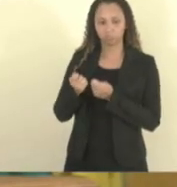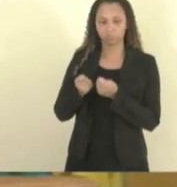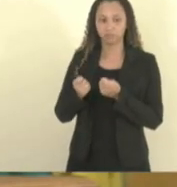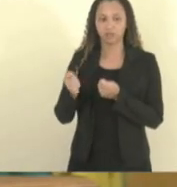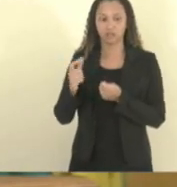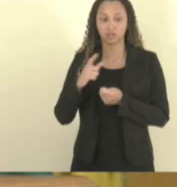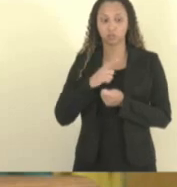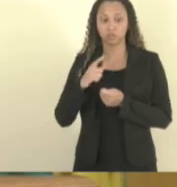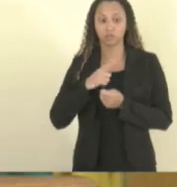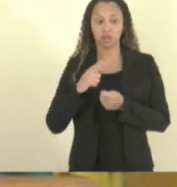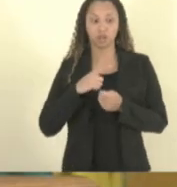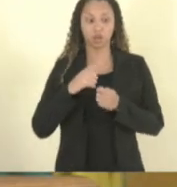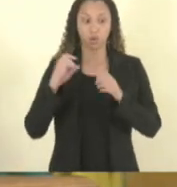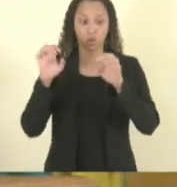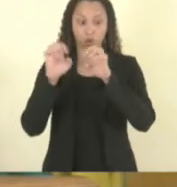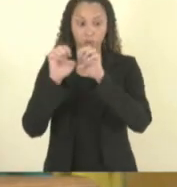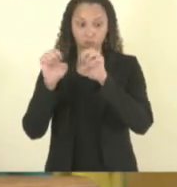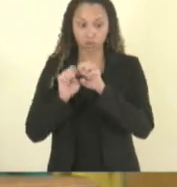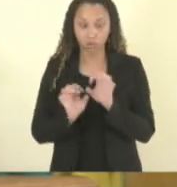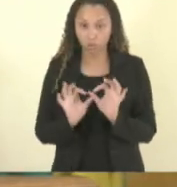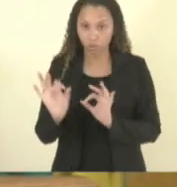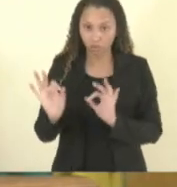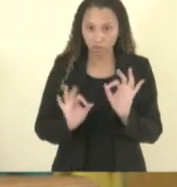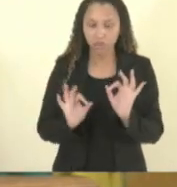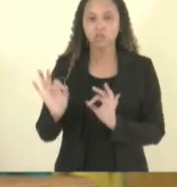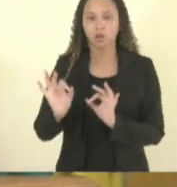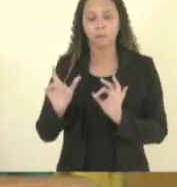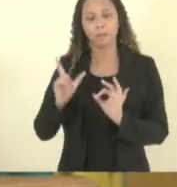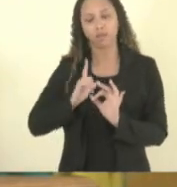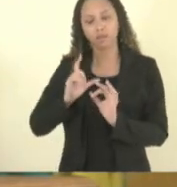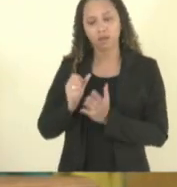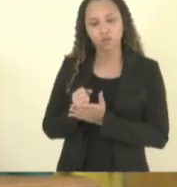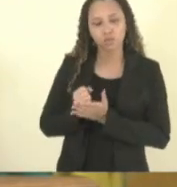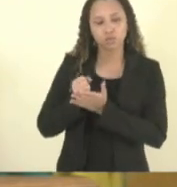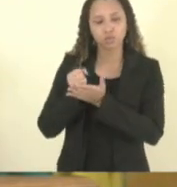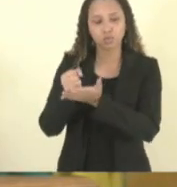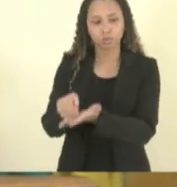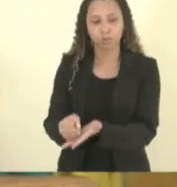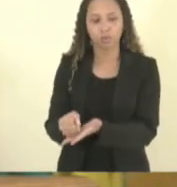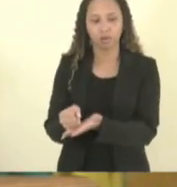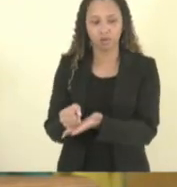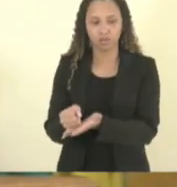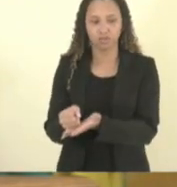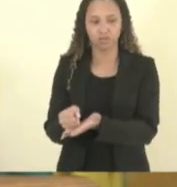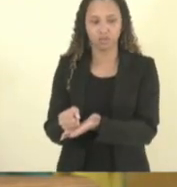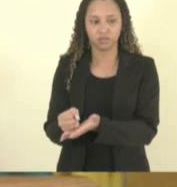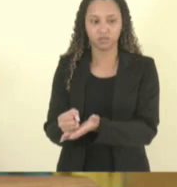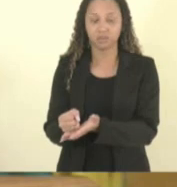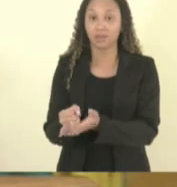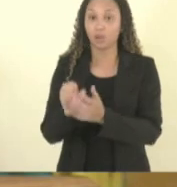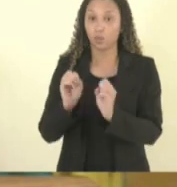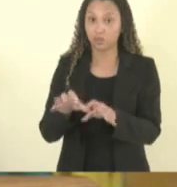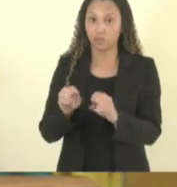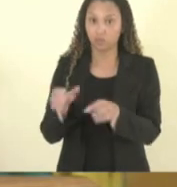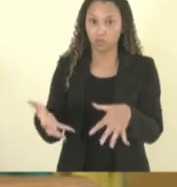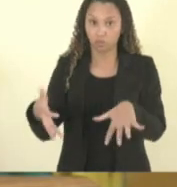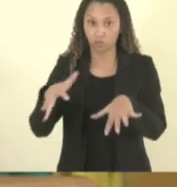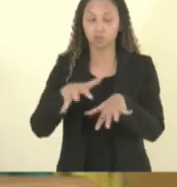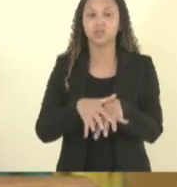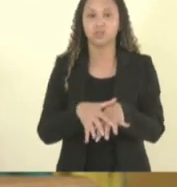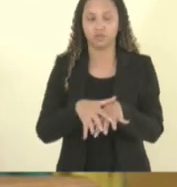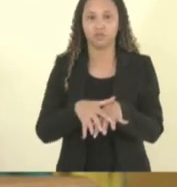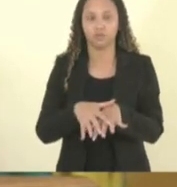tem uma estrutura organizacional para dar suporte a educação inclusiva da nossa rede